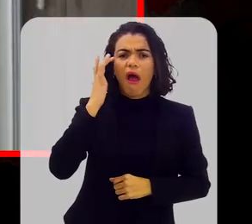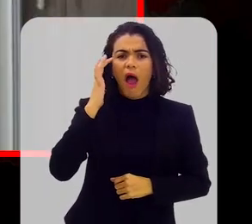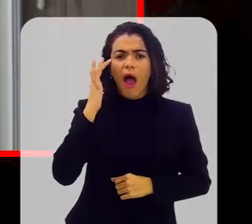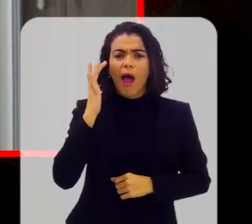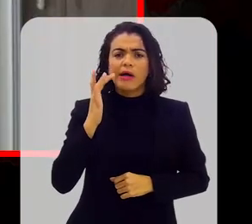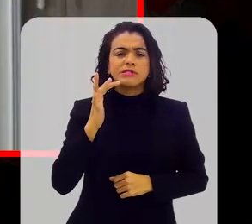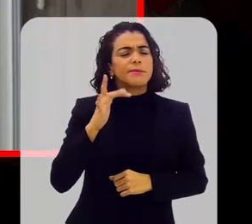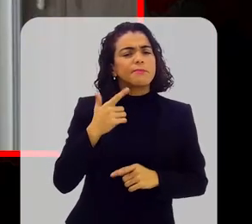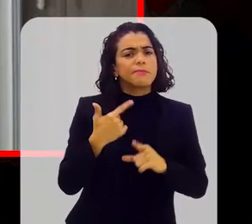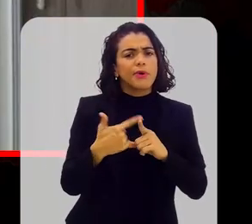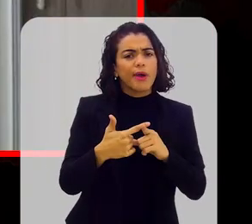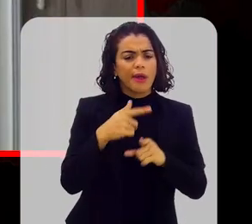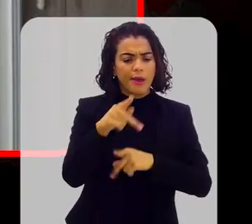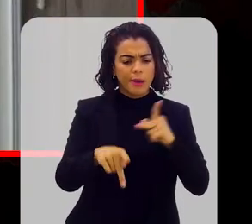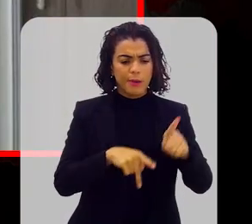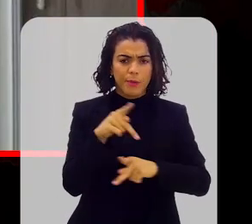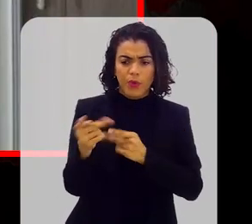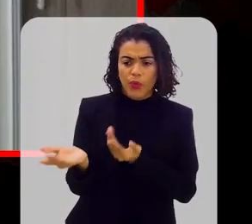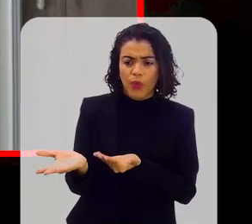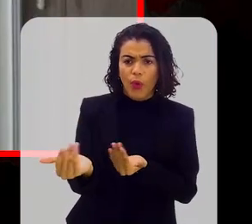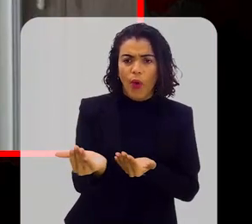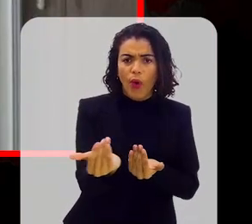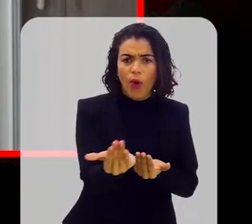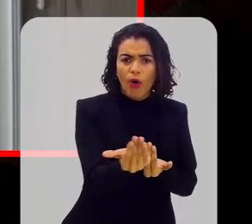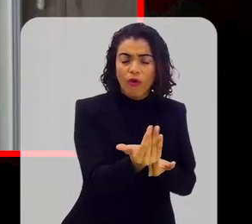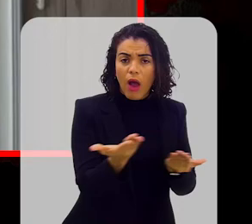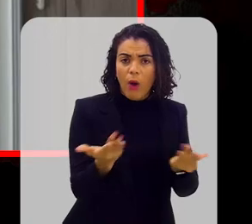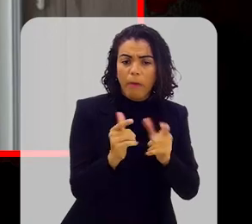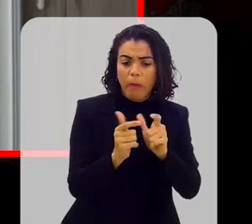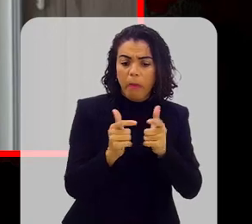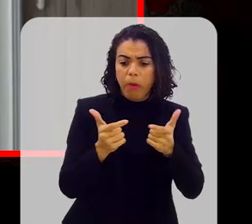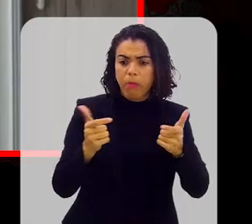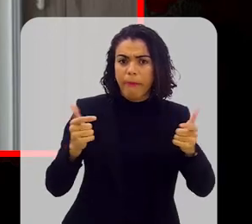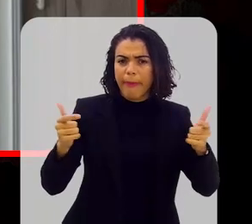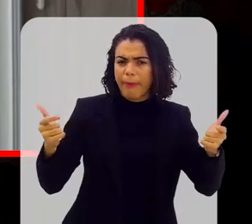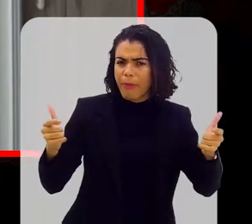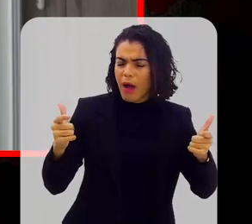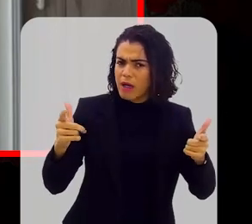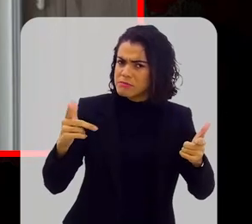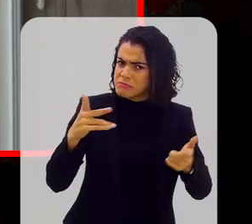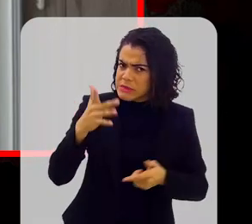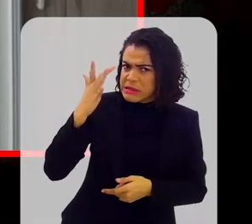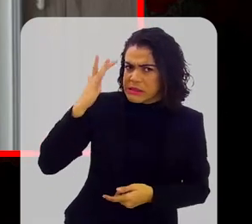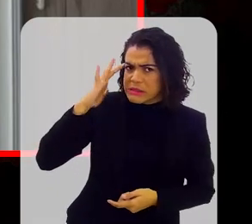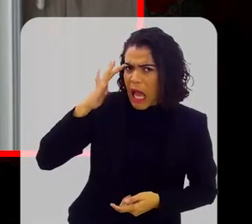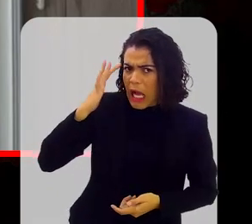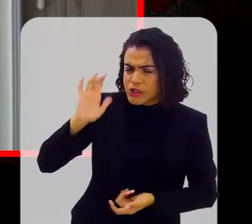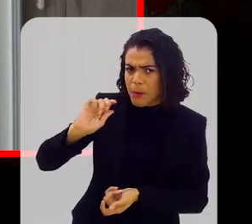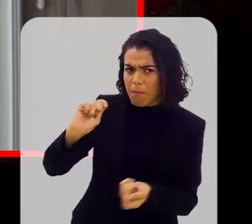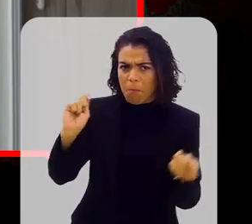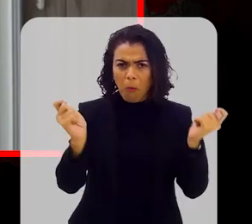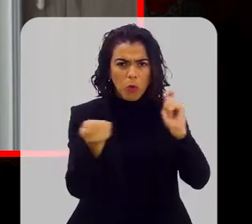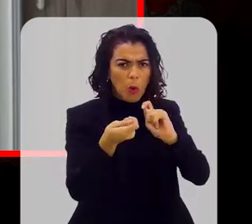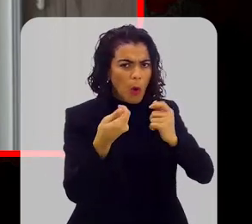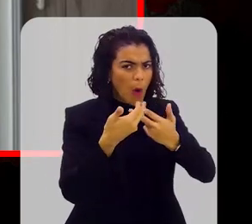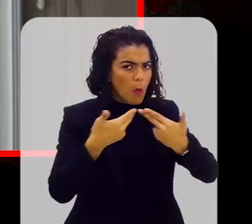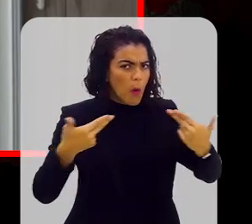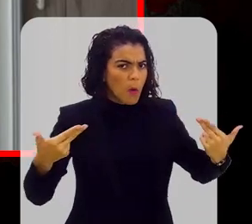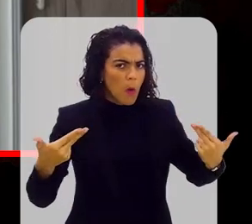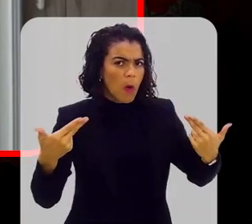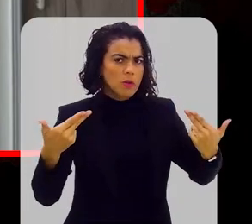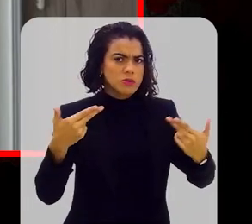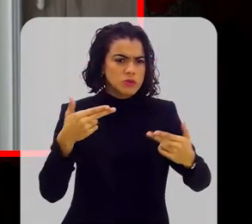população mais jovem estar tendo maior incidência agora? Quer dizer, houve alguma mudança de hábito recente que